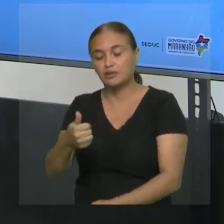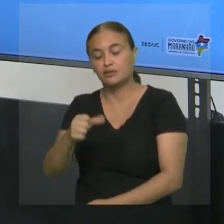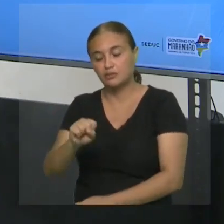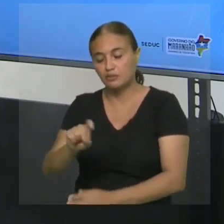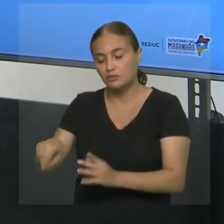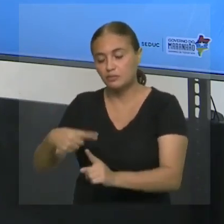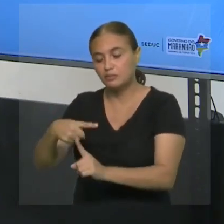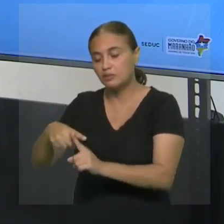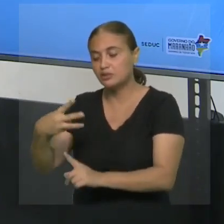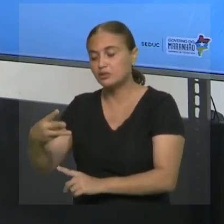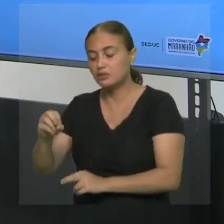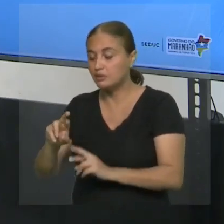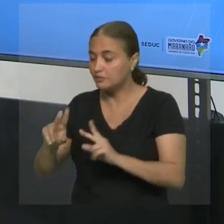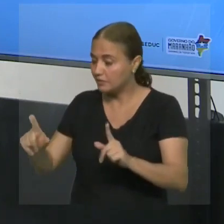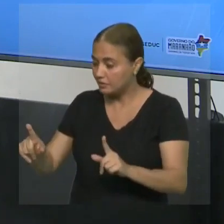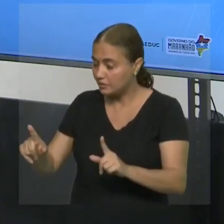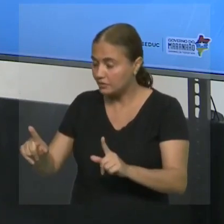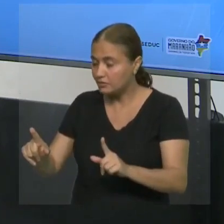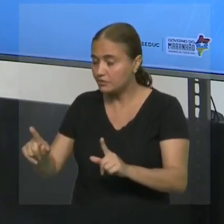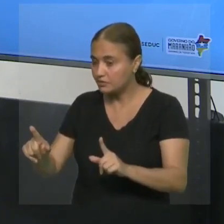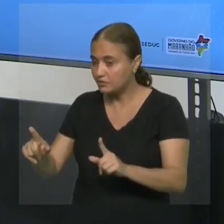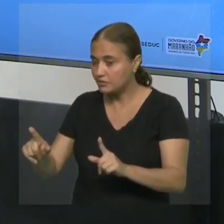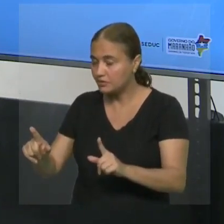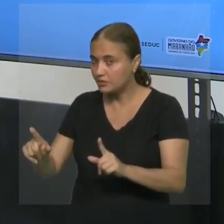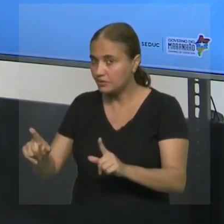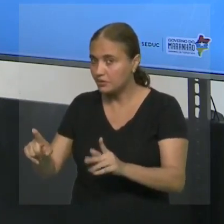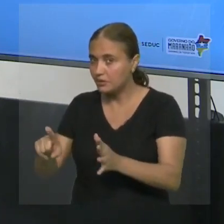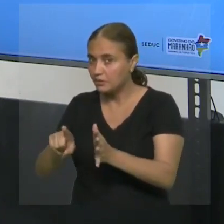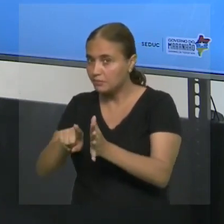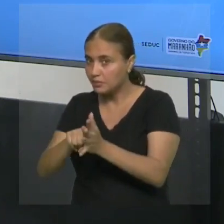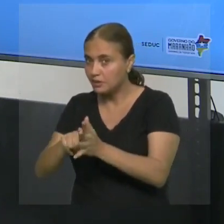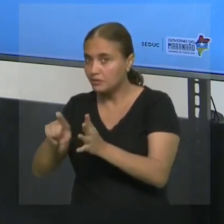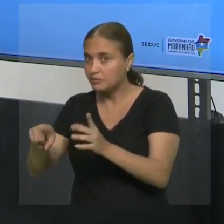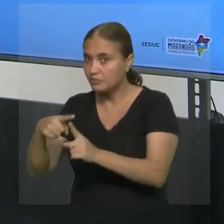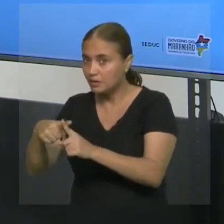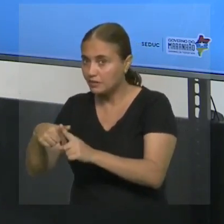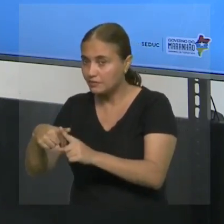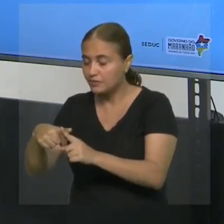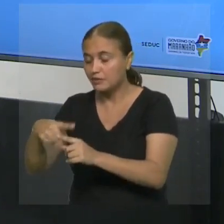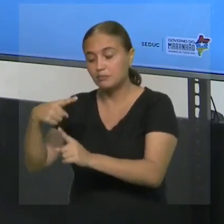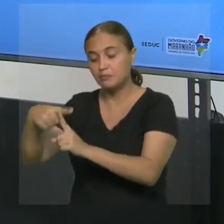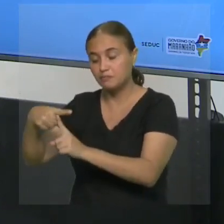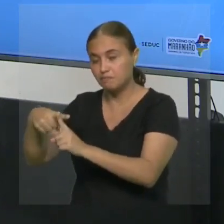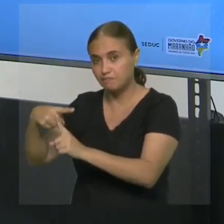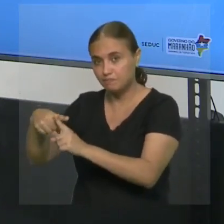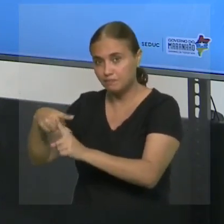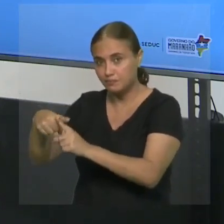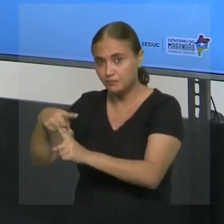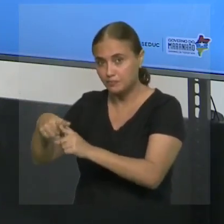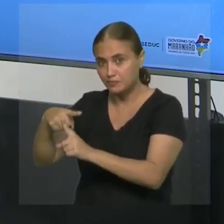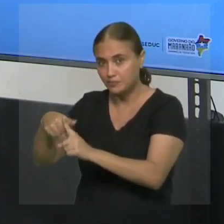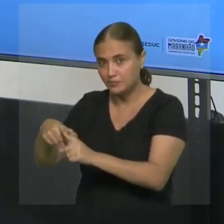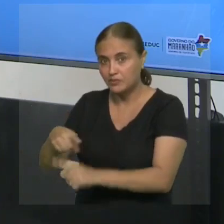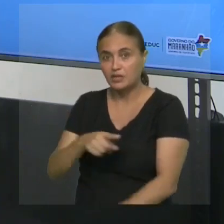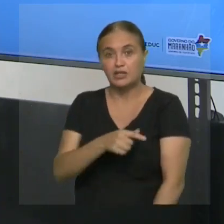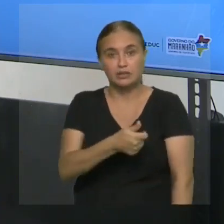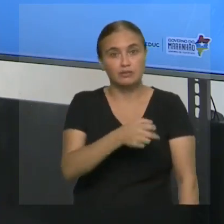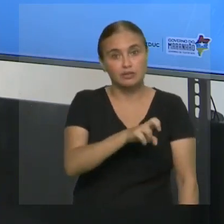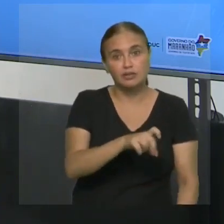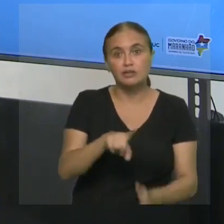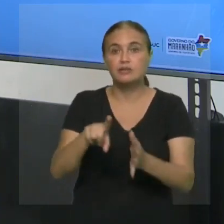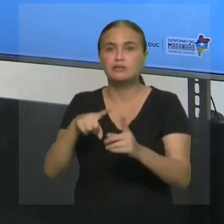30. Sinais diferentes. Sinal do maior é 30, fica positivo. 30 menos 18, 12.